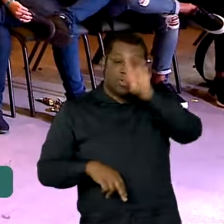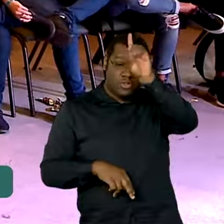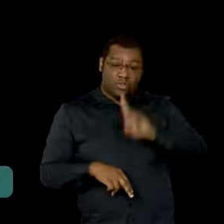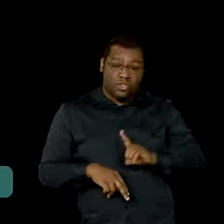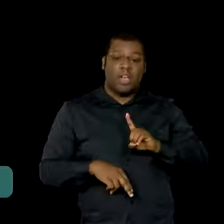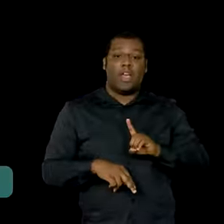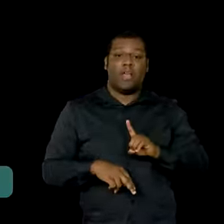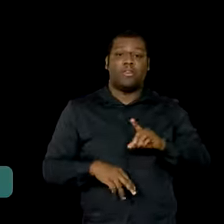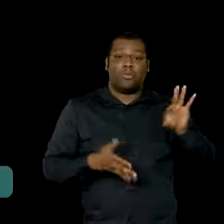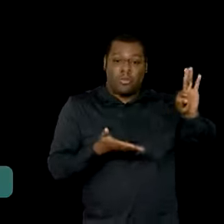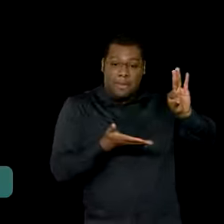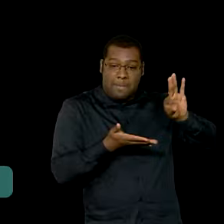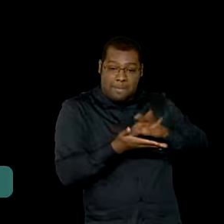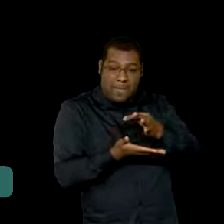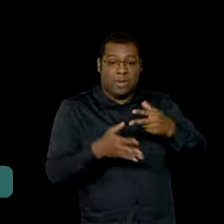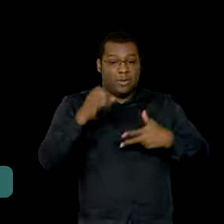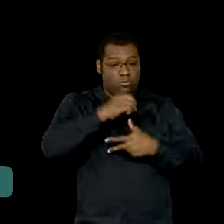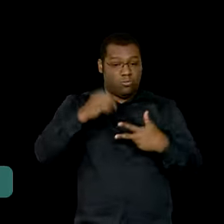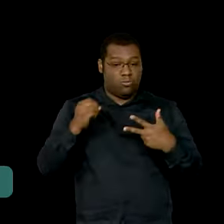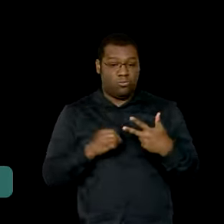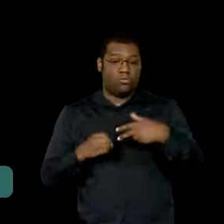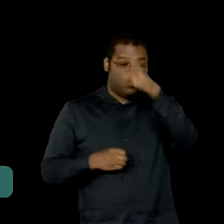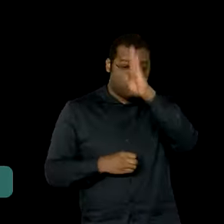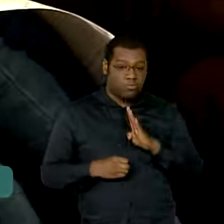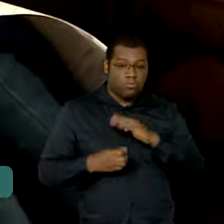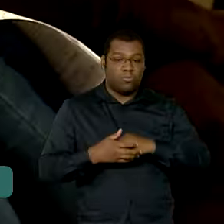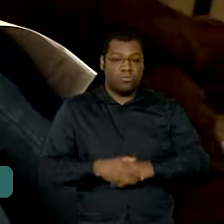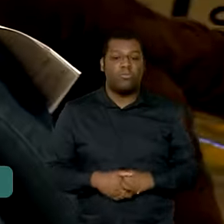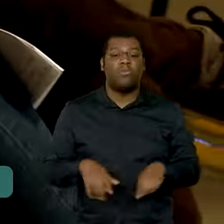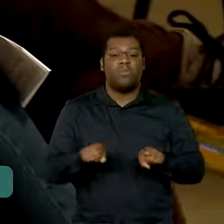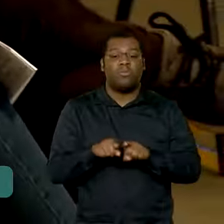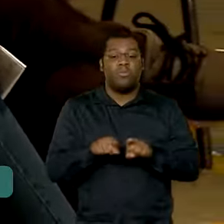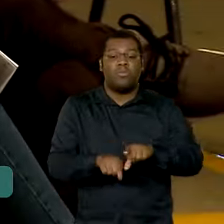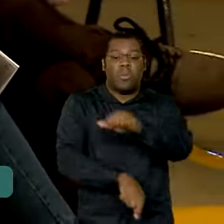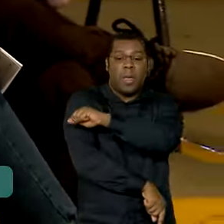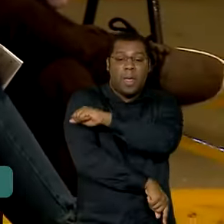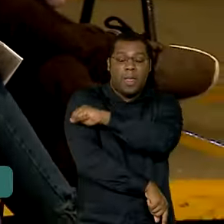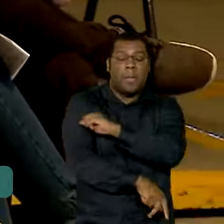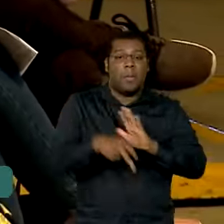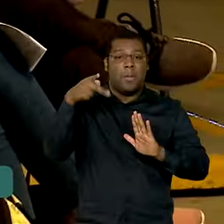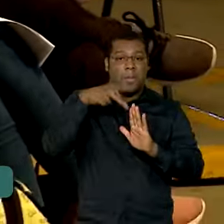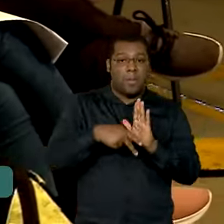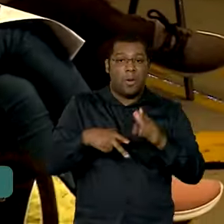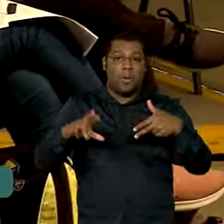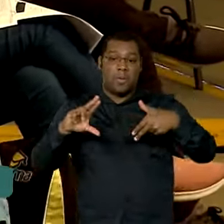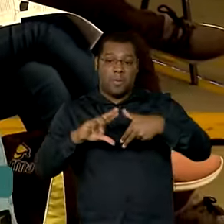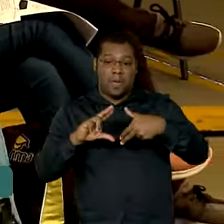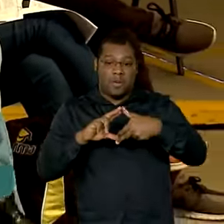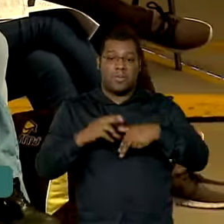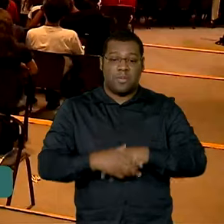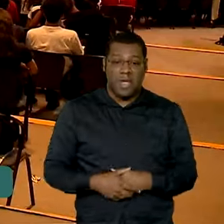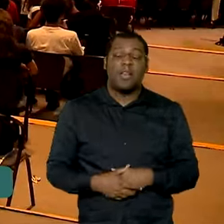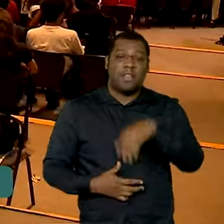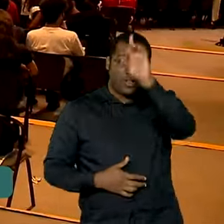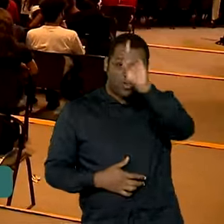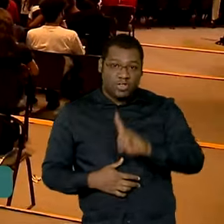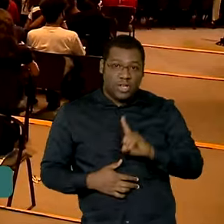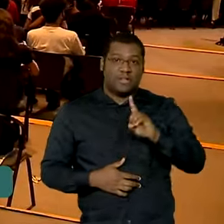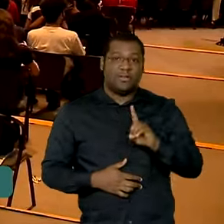isenção da taxa de inscrição do Enem. E também esses alunos do Pé de Meia podem receber os R$ 200